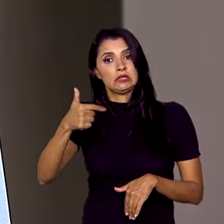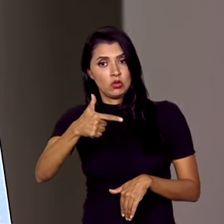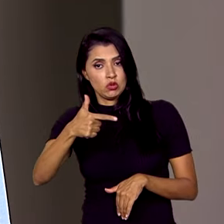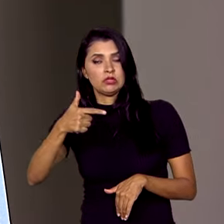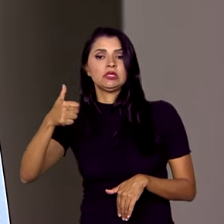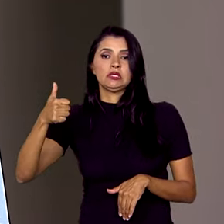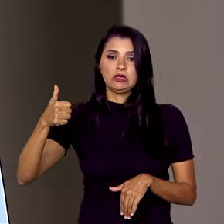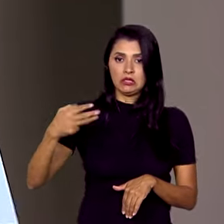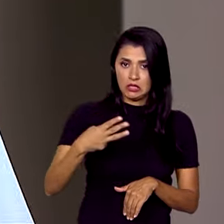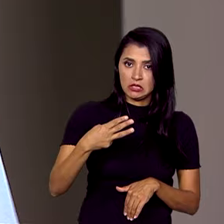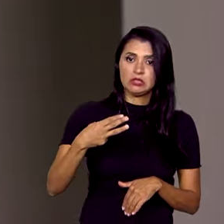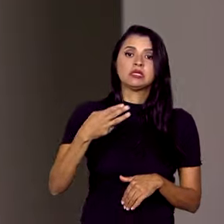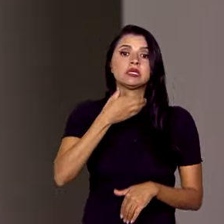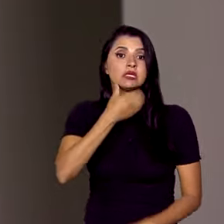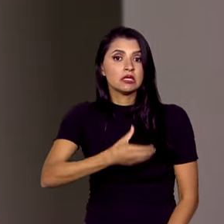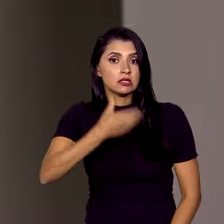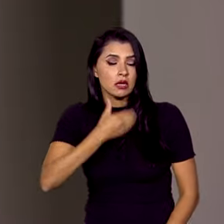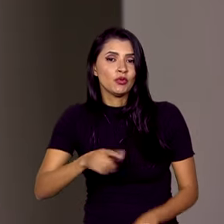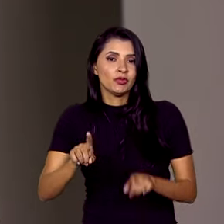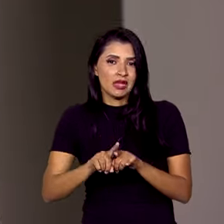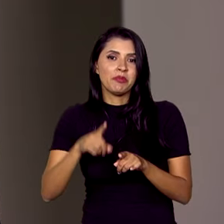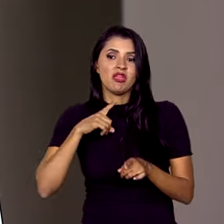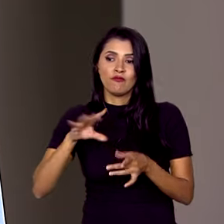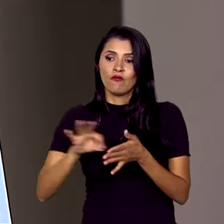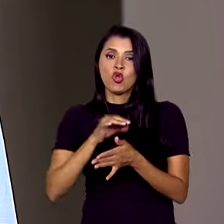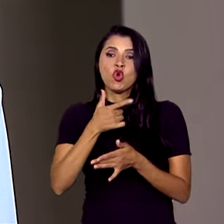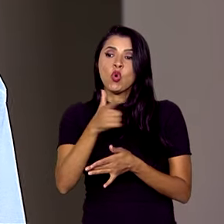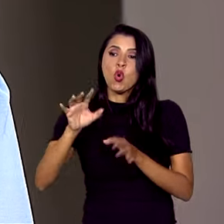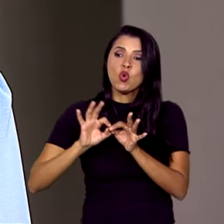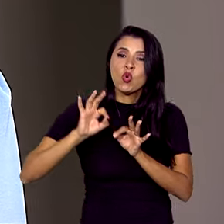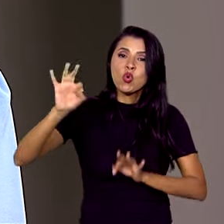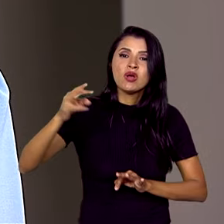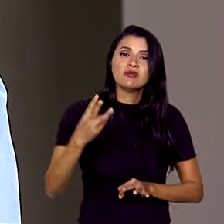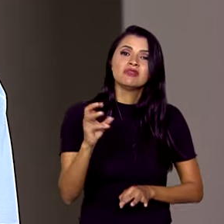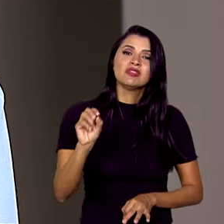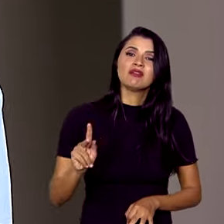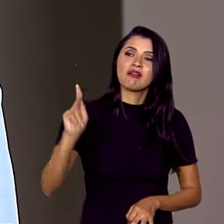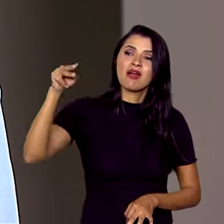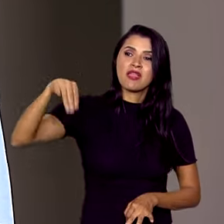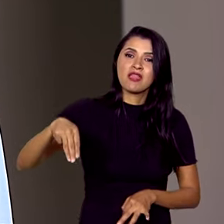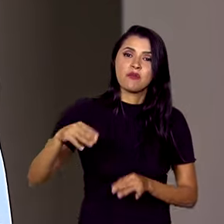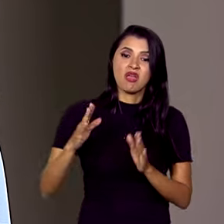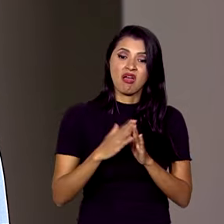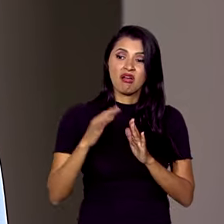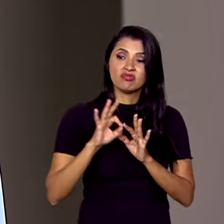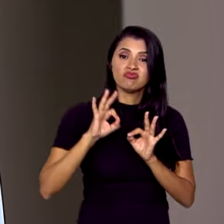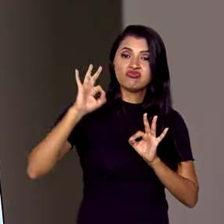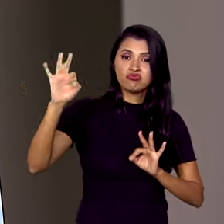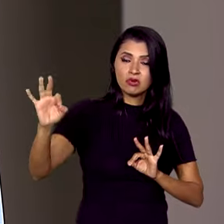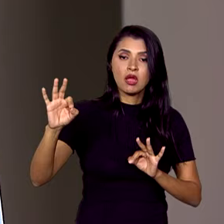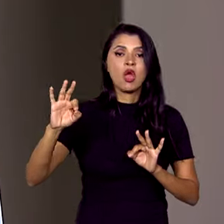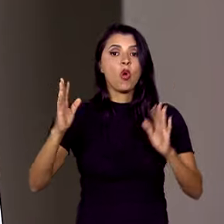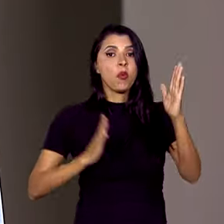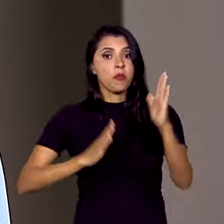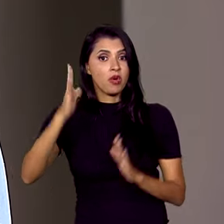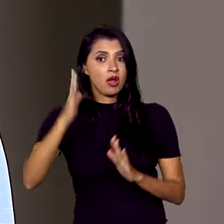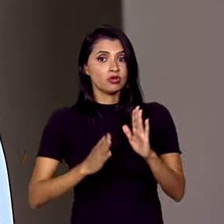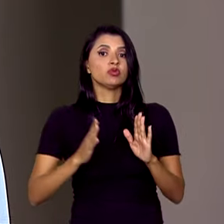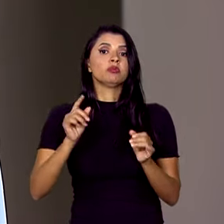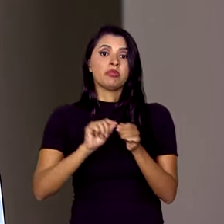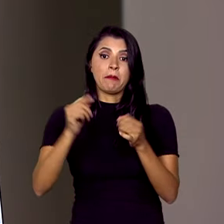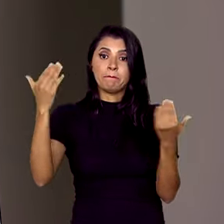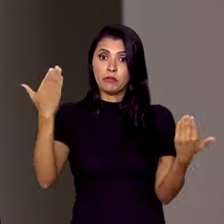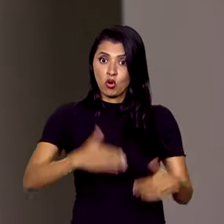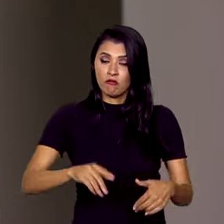mesmo vale para quem foi alocado a uma distância superior a 30 quilômetros de casa. O prazo para solicitar essa reaplicação